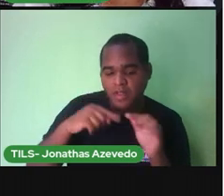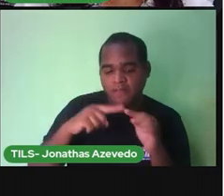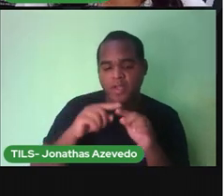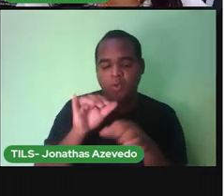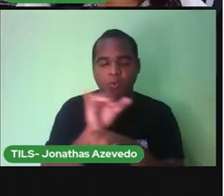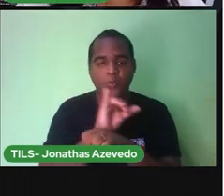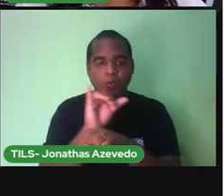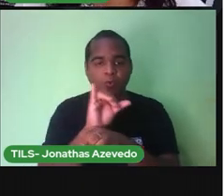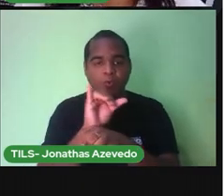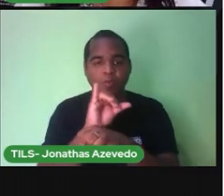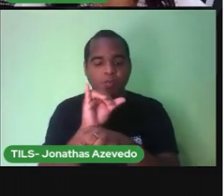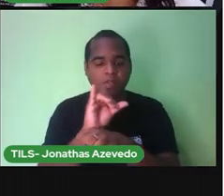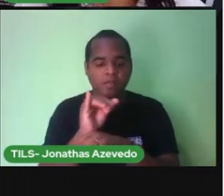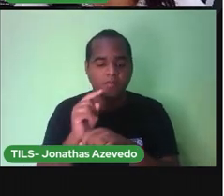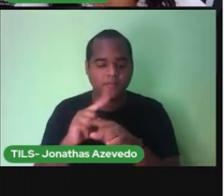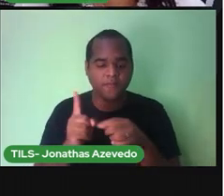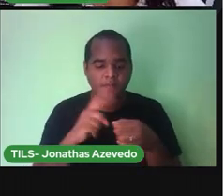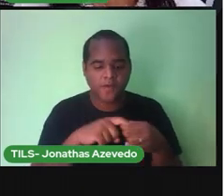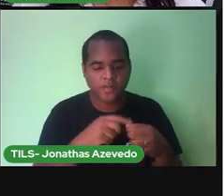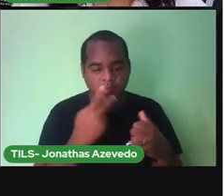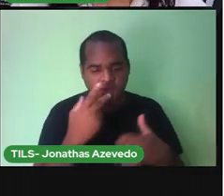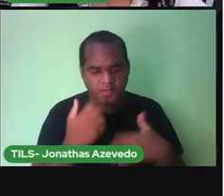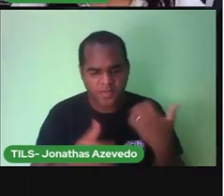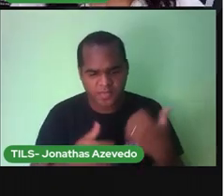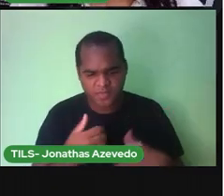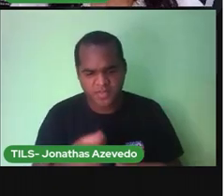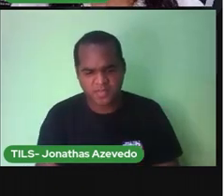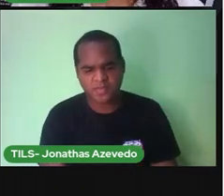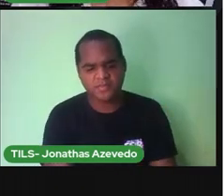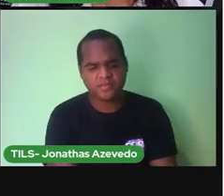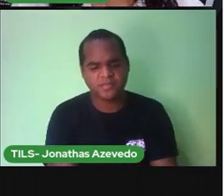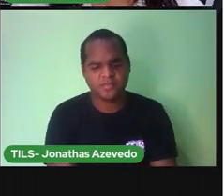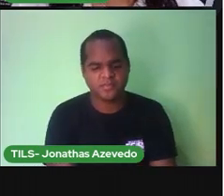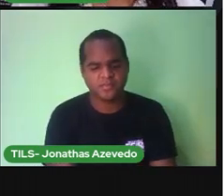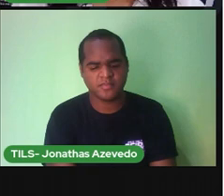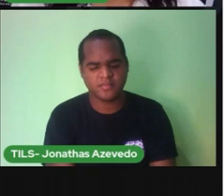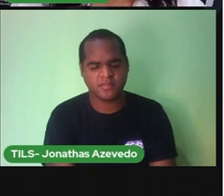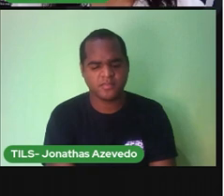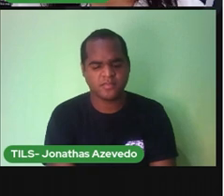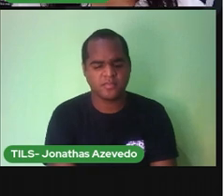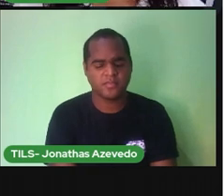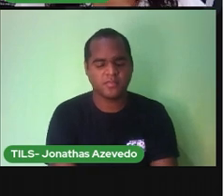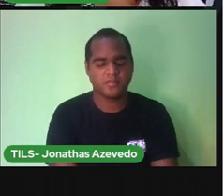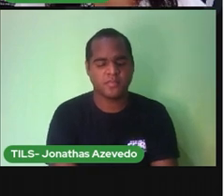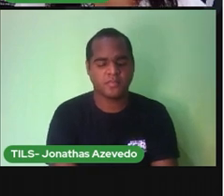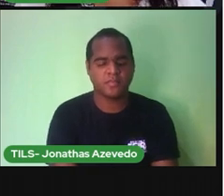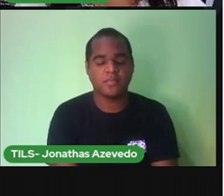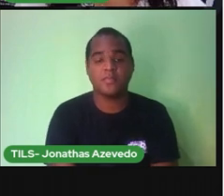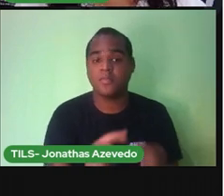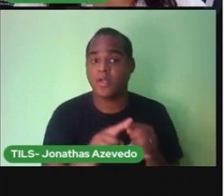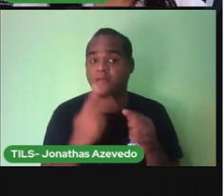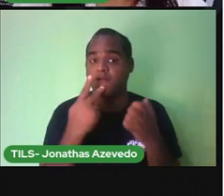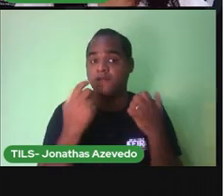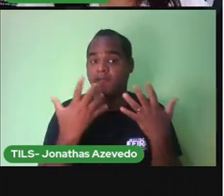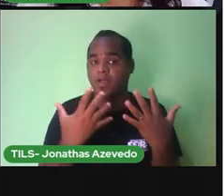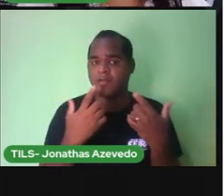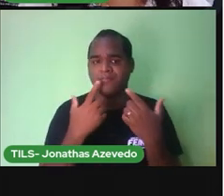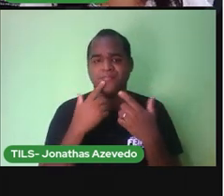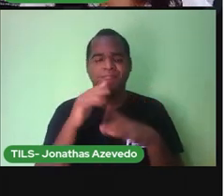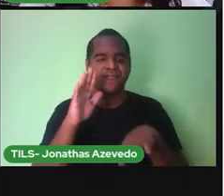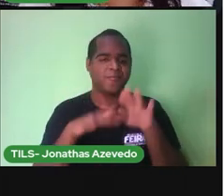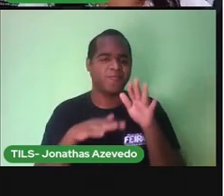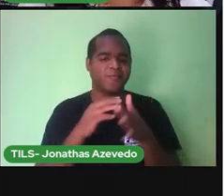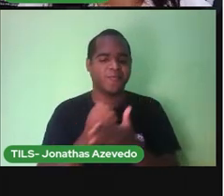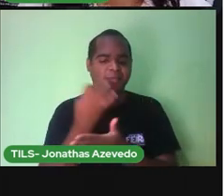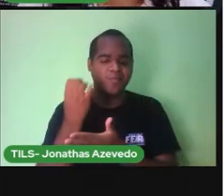Porque a aula Fica gravada Para tirar suas dúvidas E você pode assistir A aula Quantas vezes Você quiser Até que